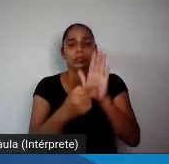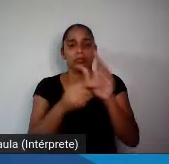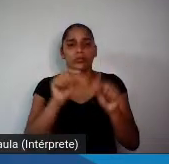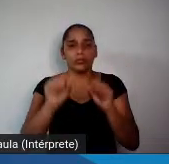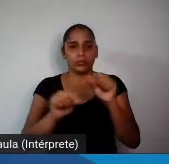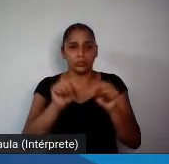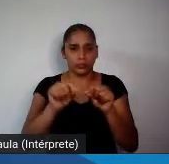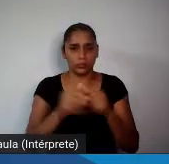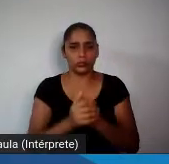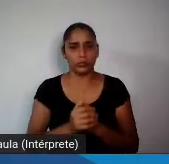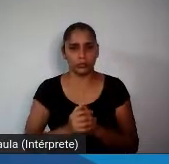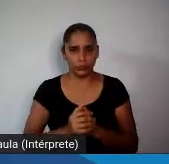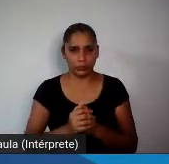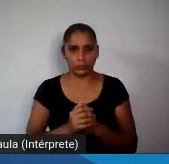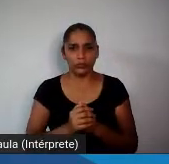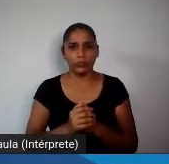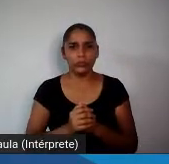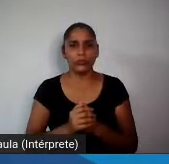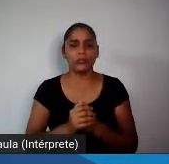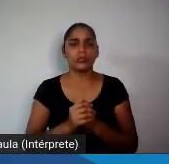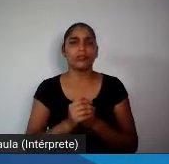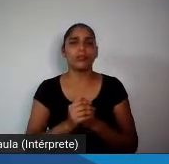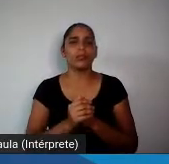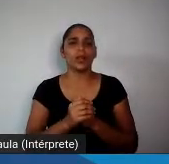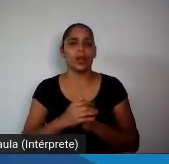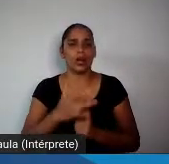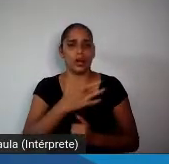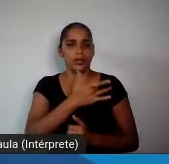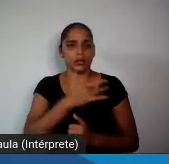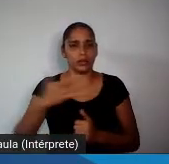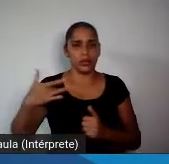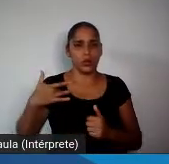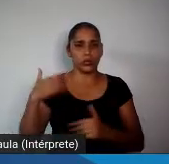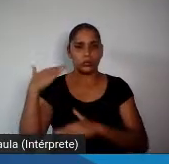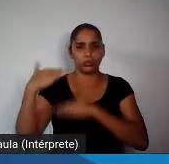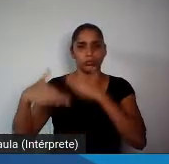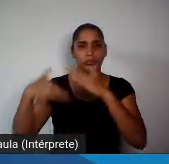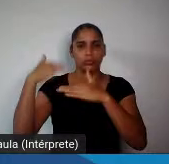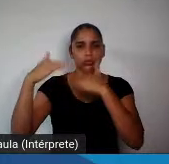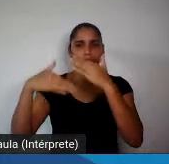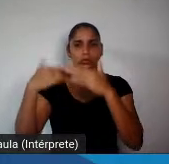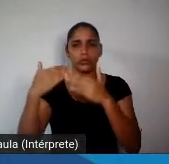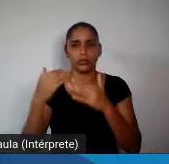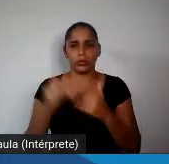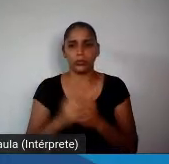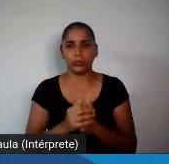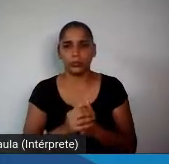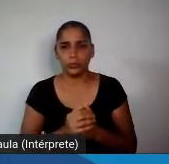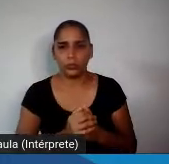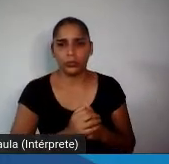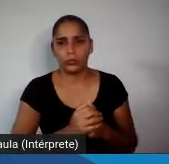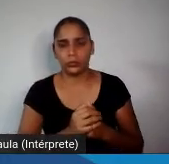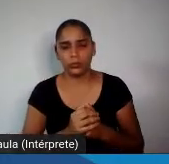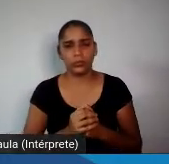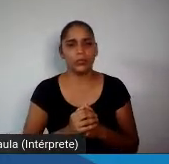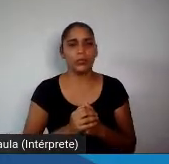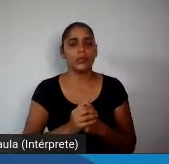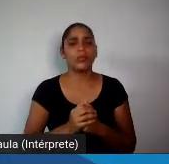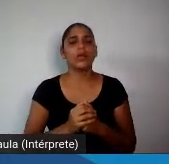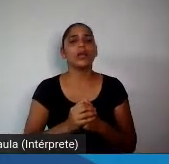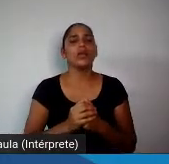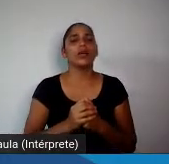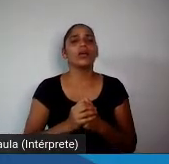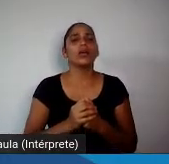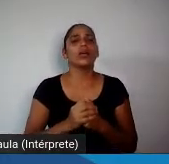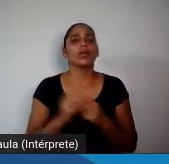Comissão Pan-Americana de Saúde e Desenvolvimento Sustentável propôs, incluía